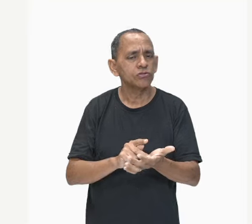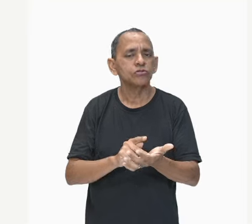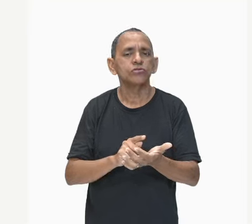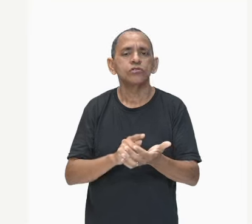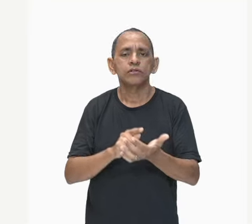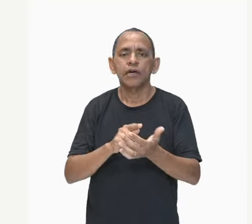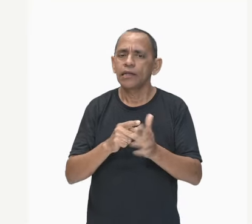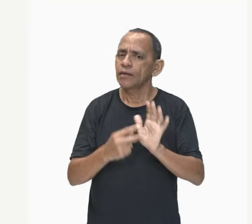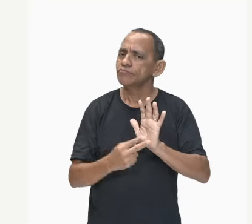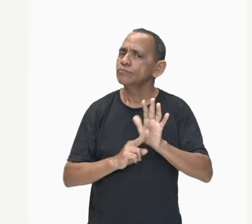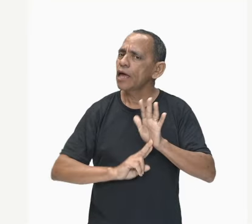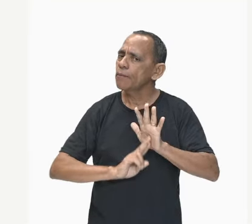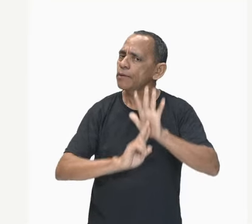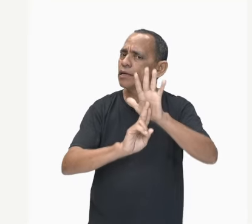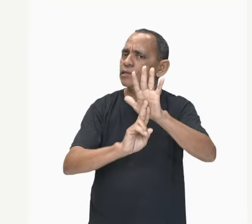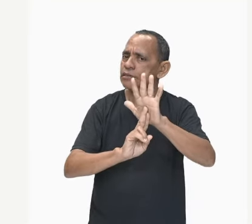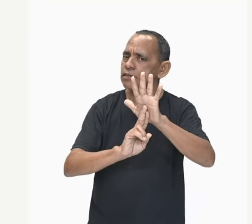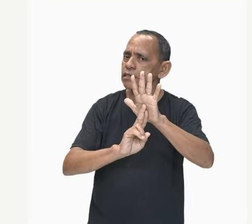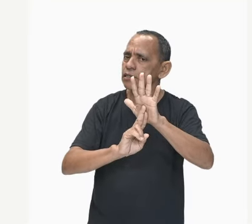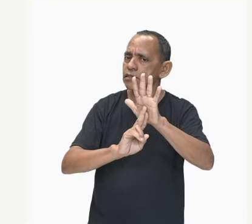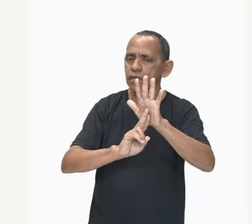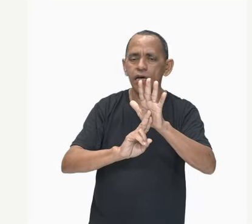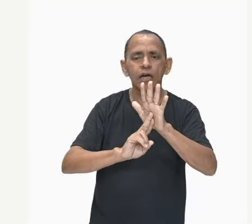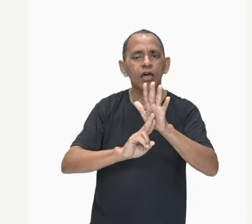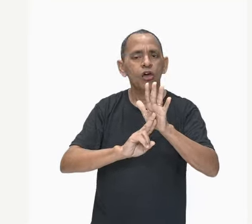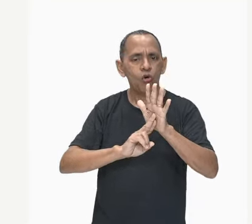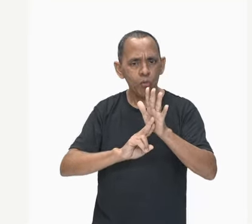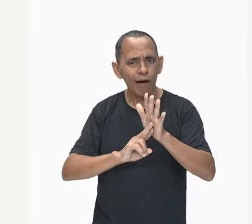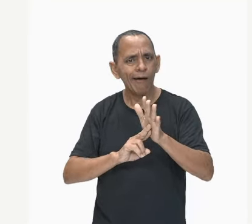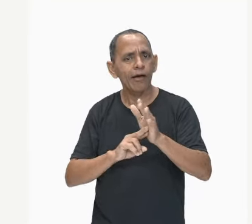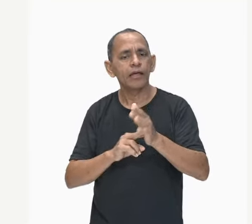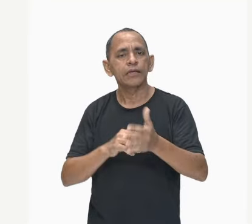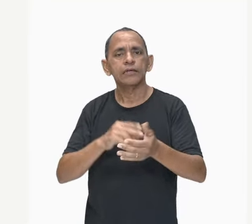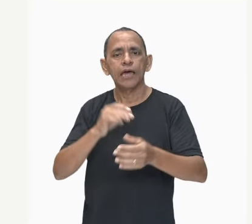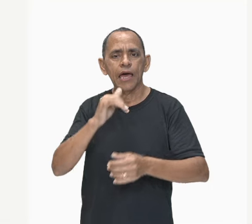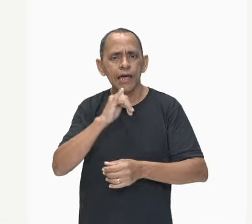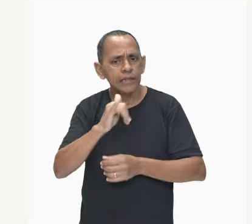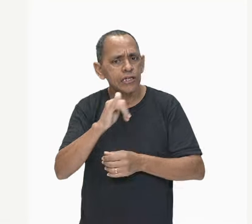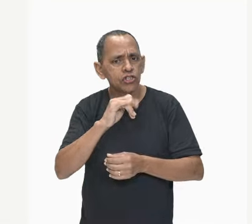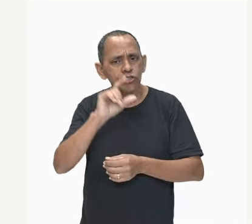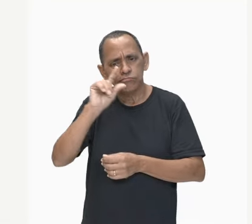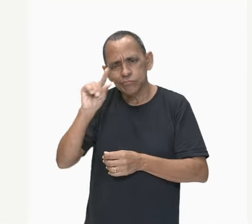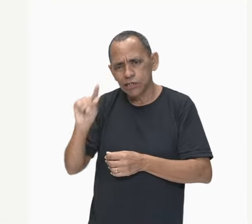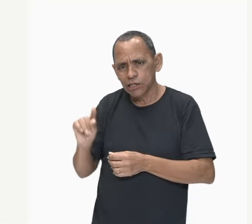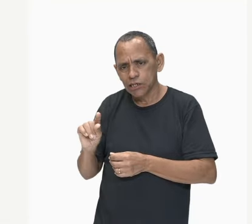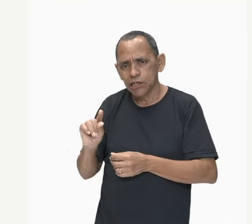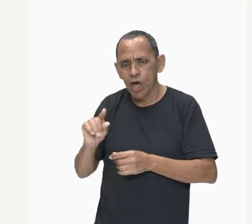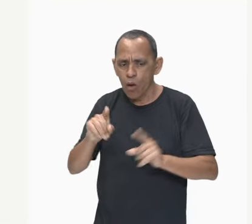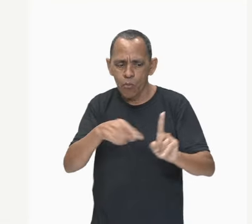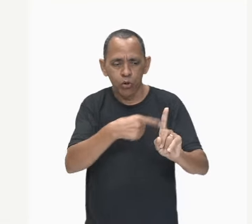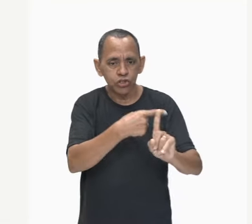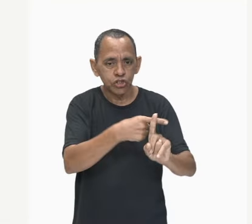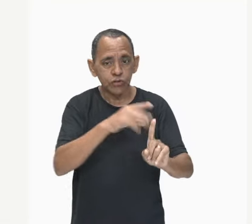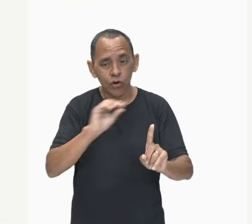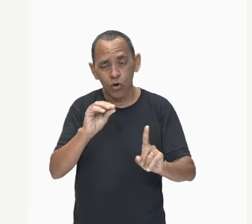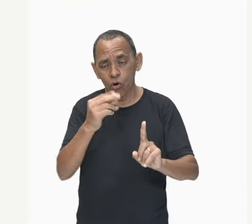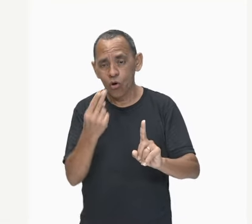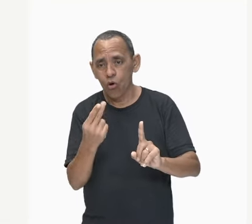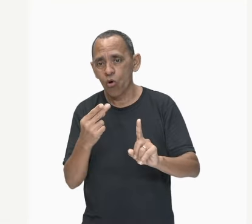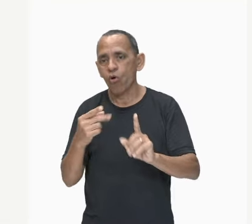minúscula fração da carga total positiva ou negativa contida no corpo.